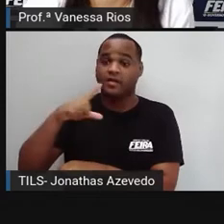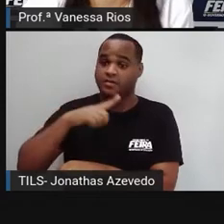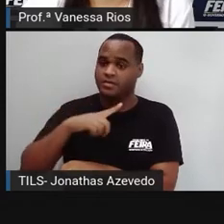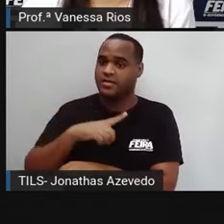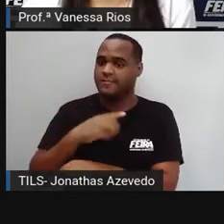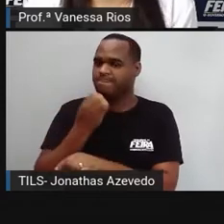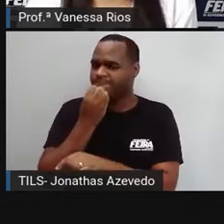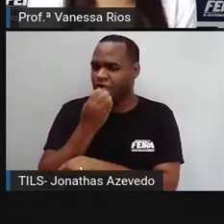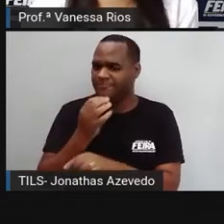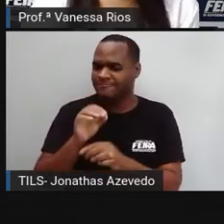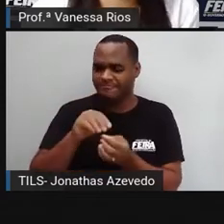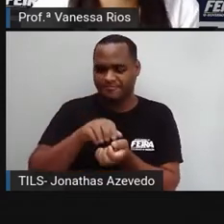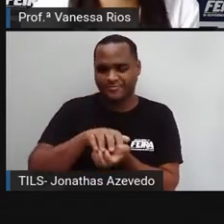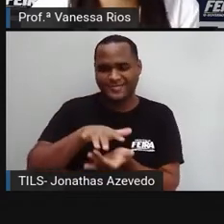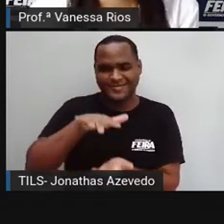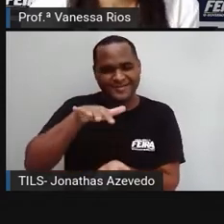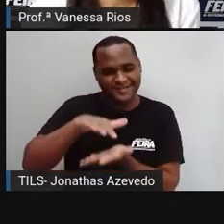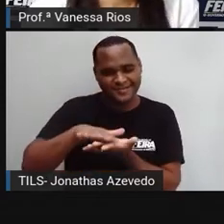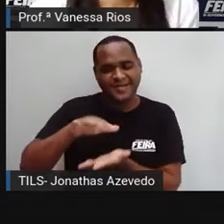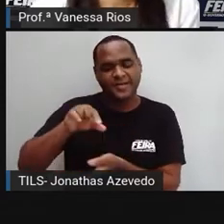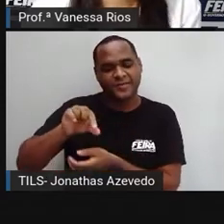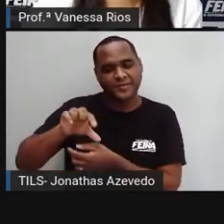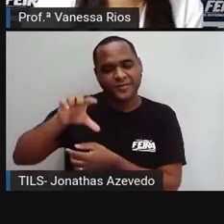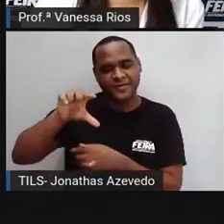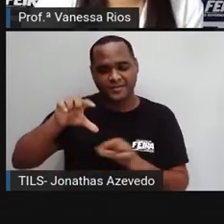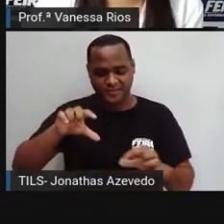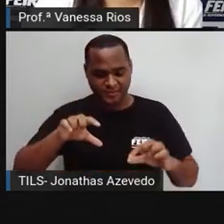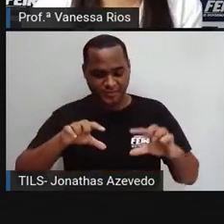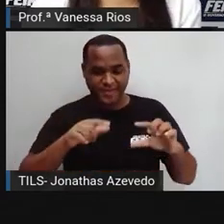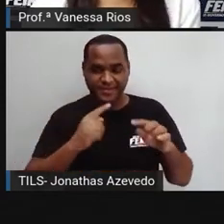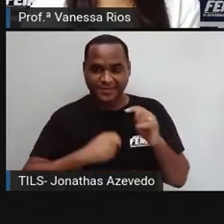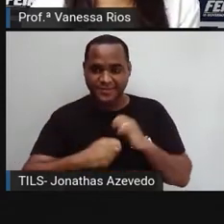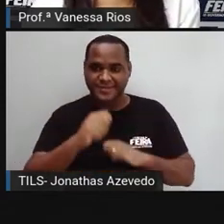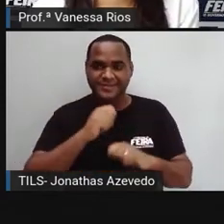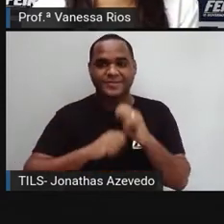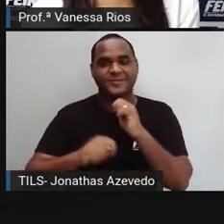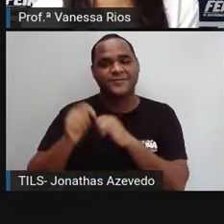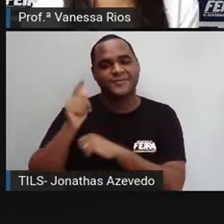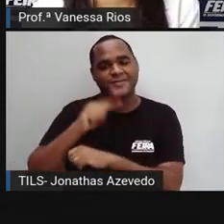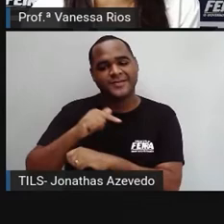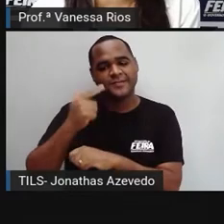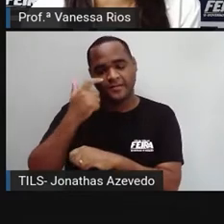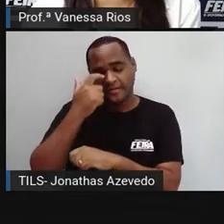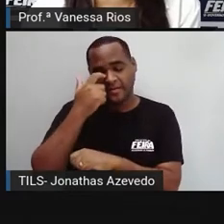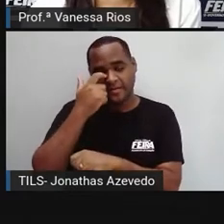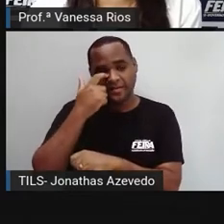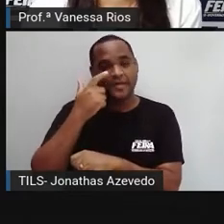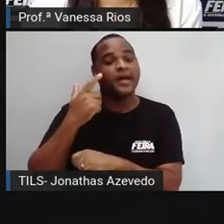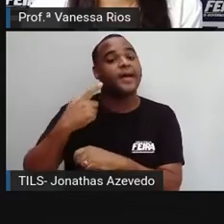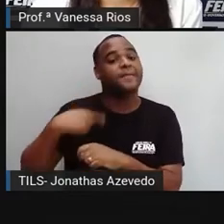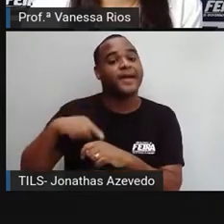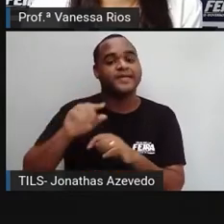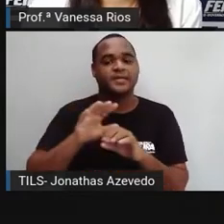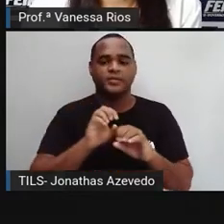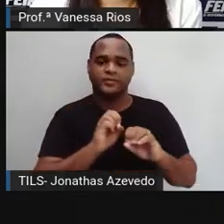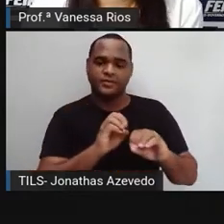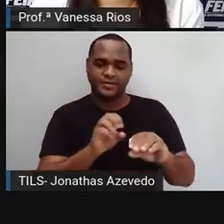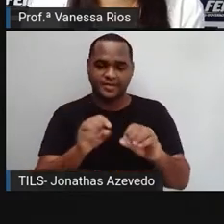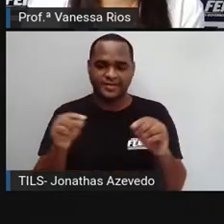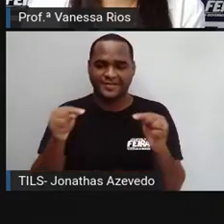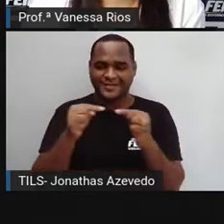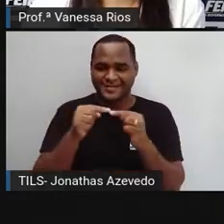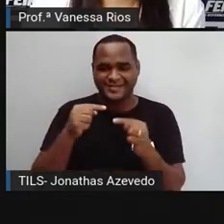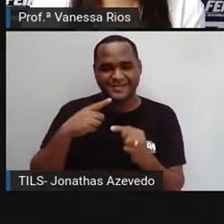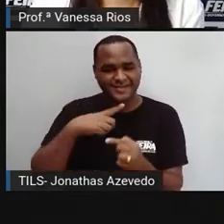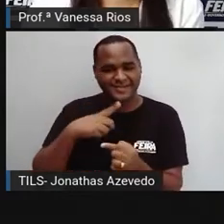por ter economizado. E aí a gente observa que a educação financeira é algo que se faz presente nos